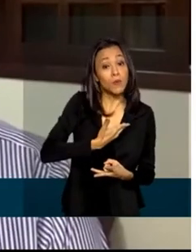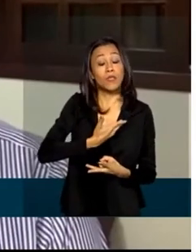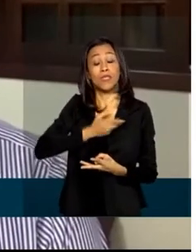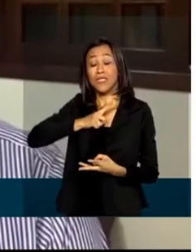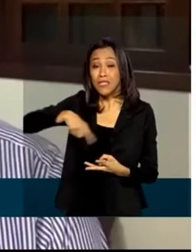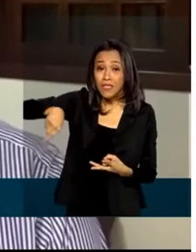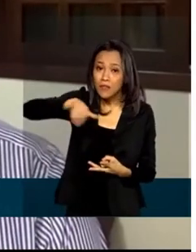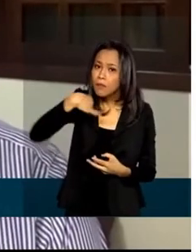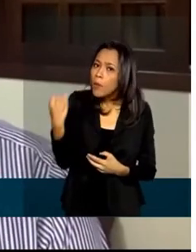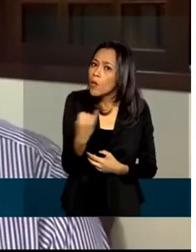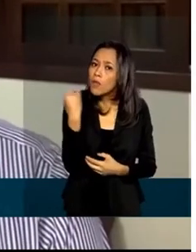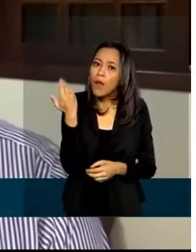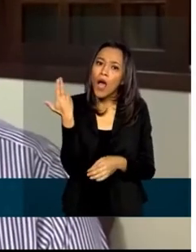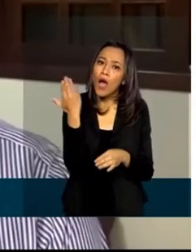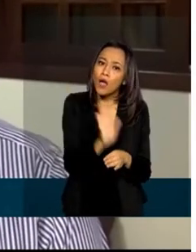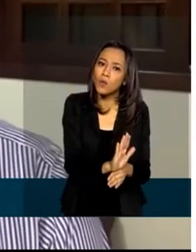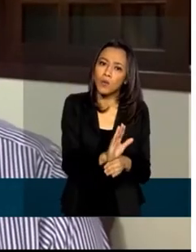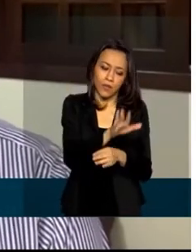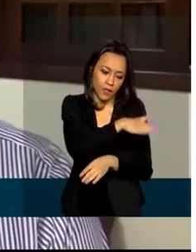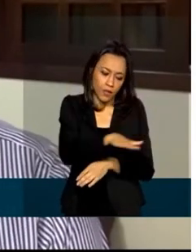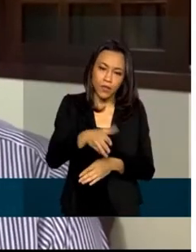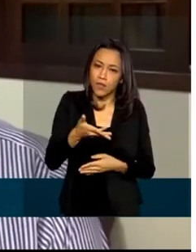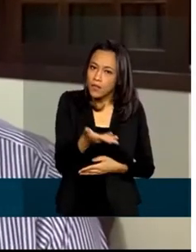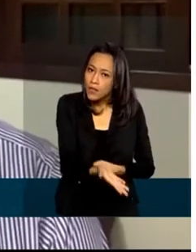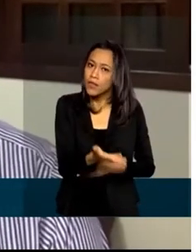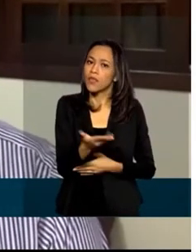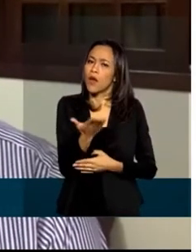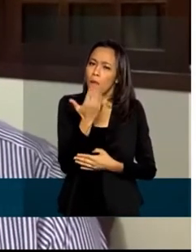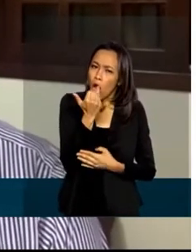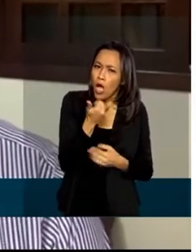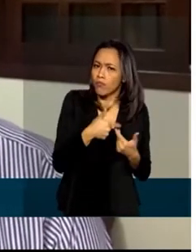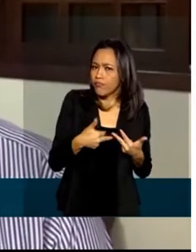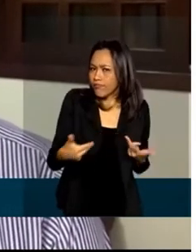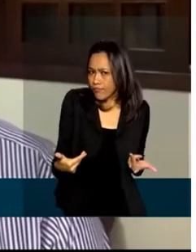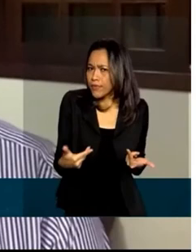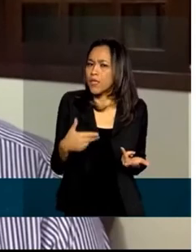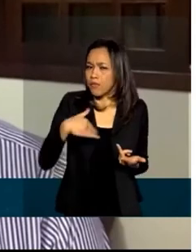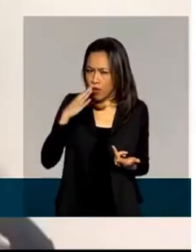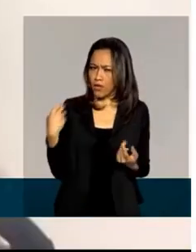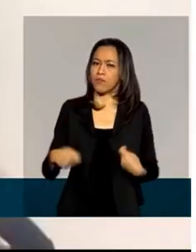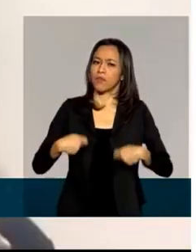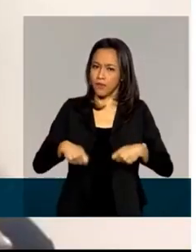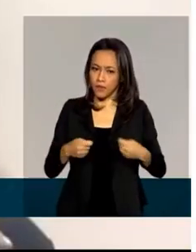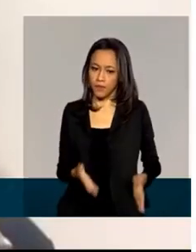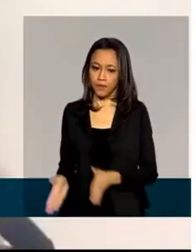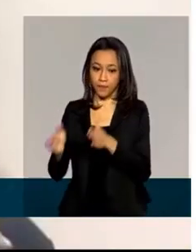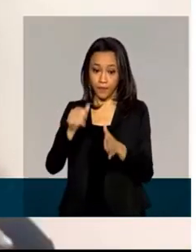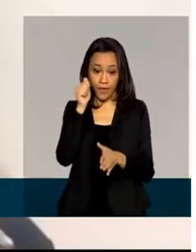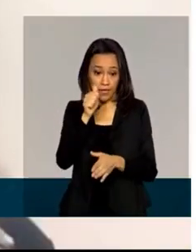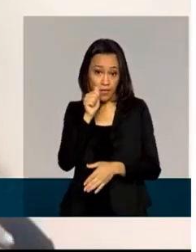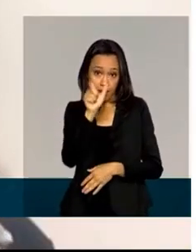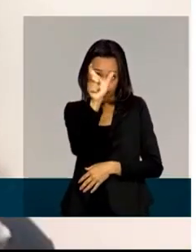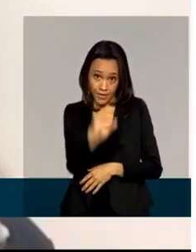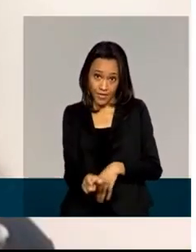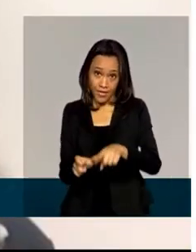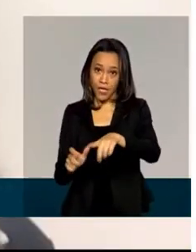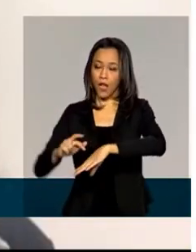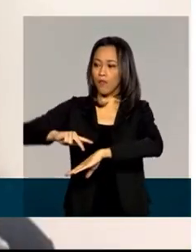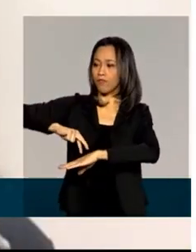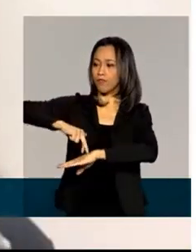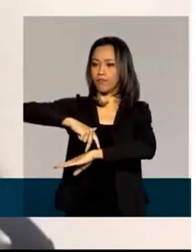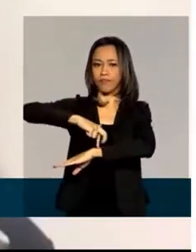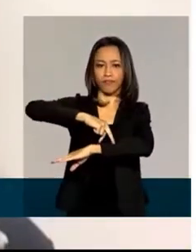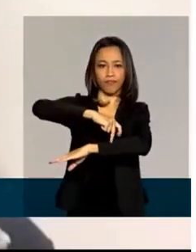melhora de condição de saúde, melhora de nutrição. É o que nós mais precisamos. A Bia, que é modelo,